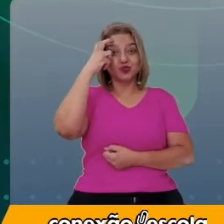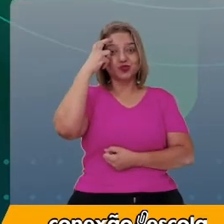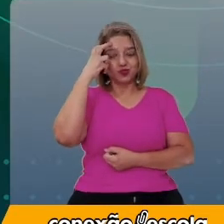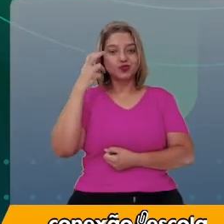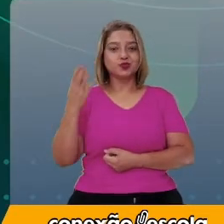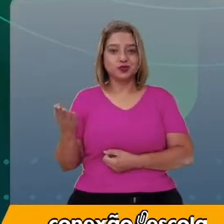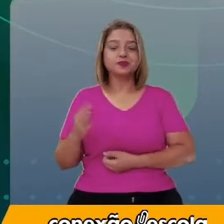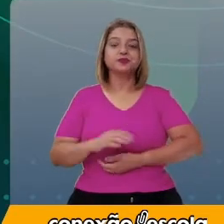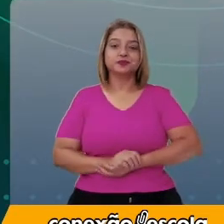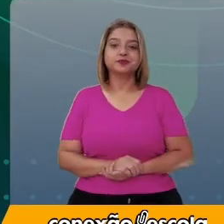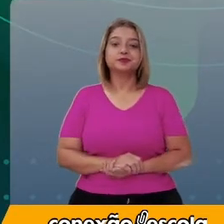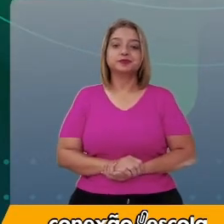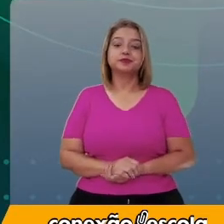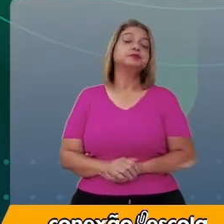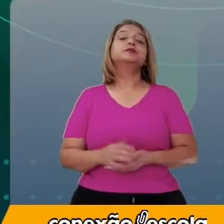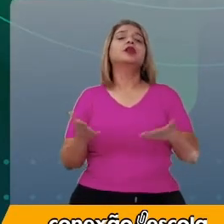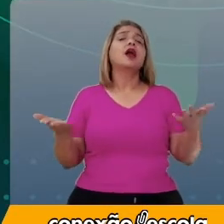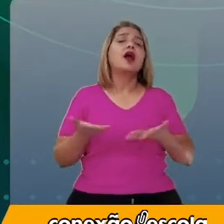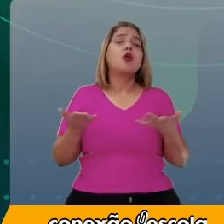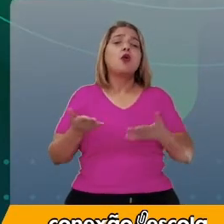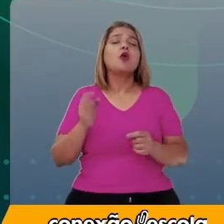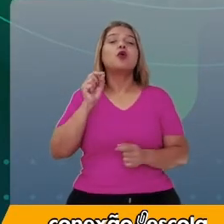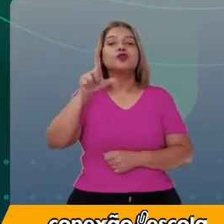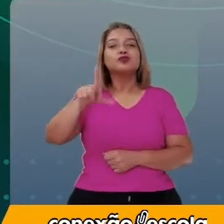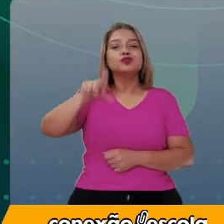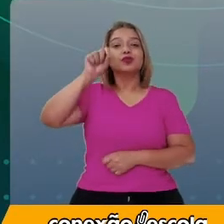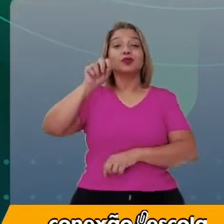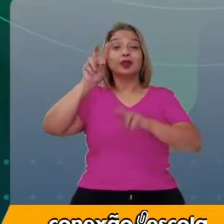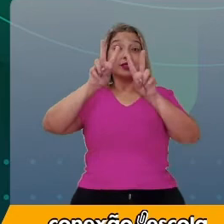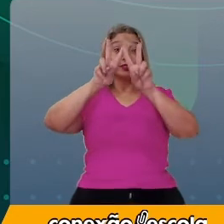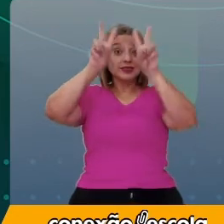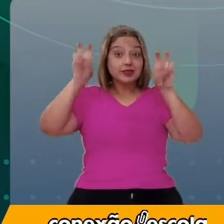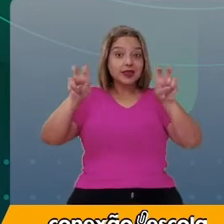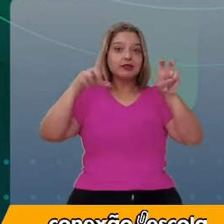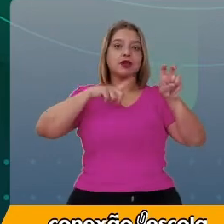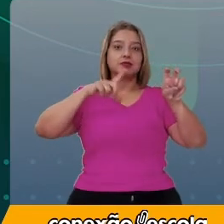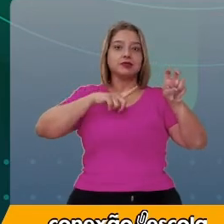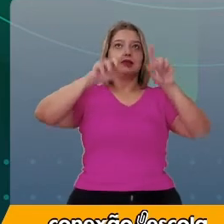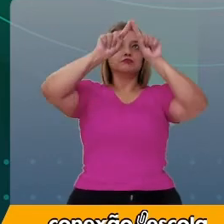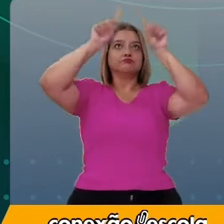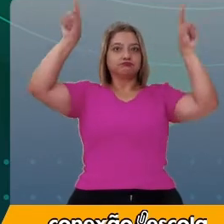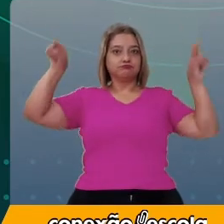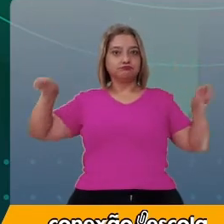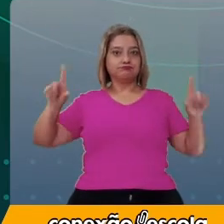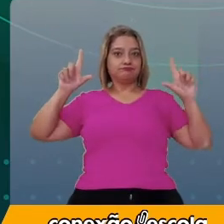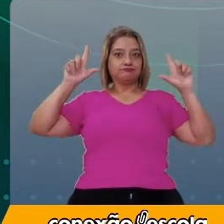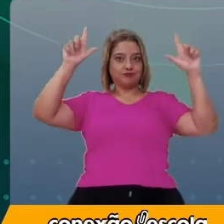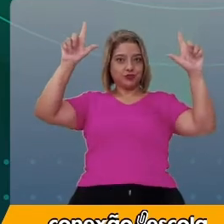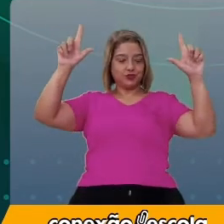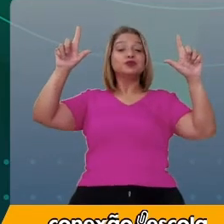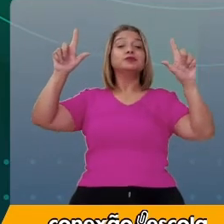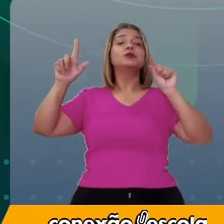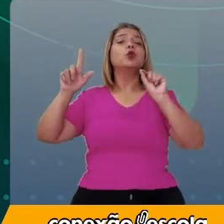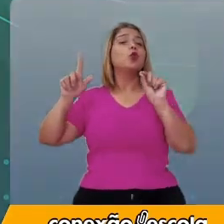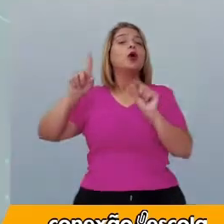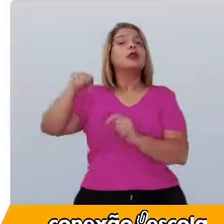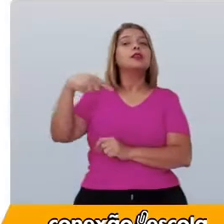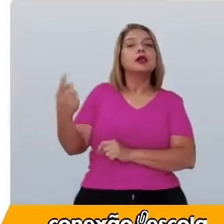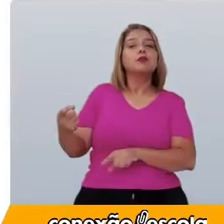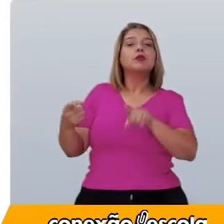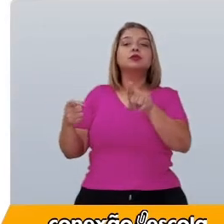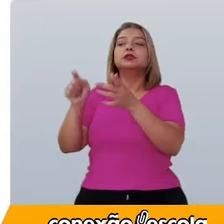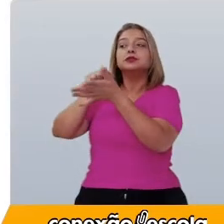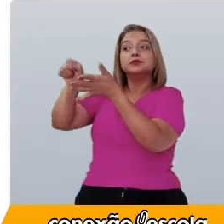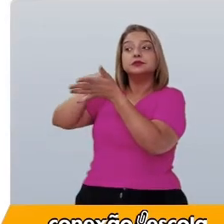Então, primeiro, nós vamos escolher o tema para o mural, depois, olha só, o que irá escrever?